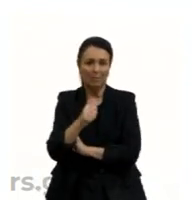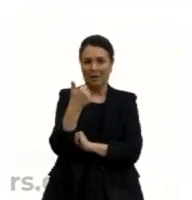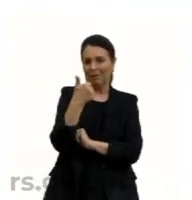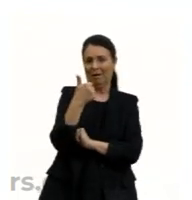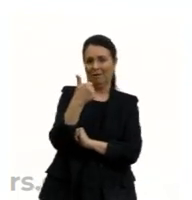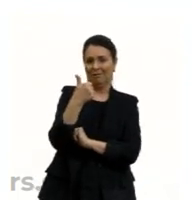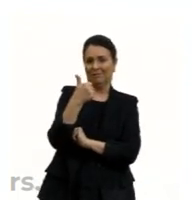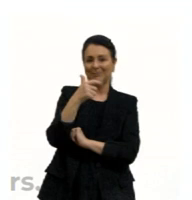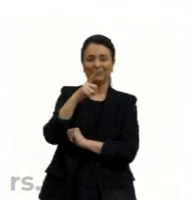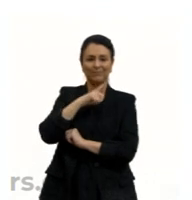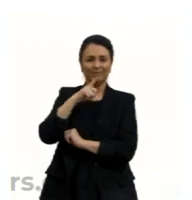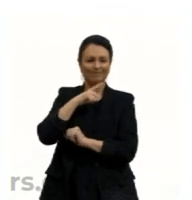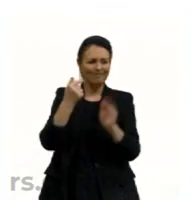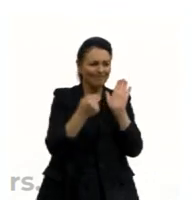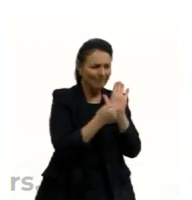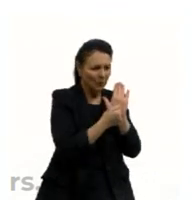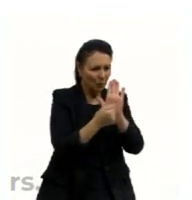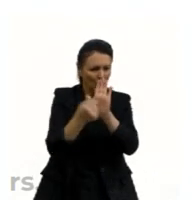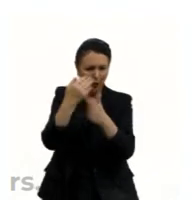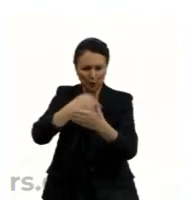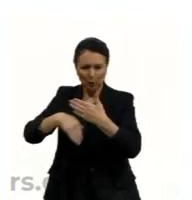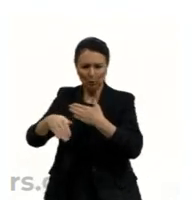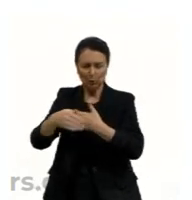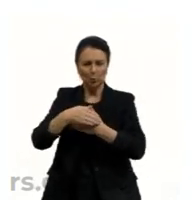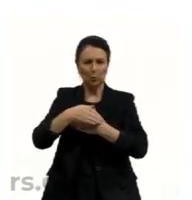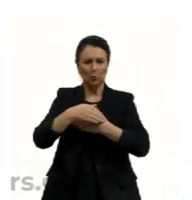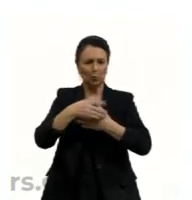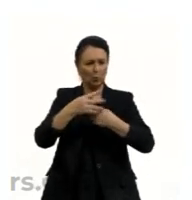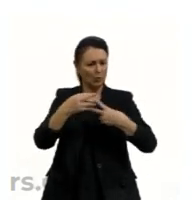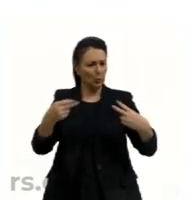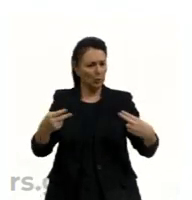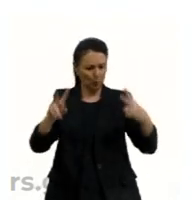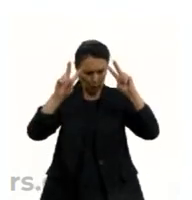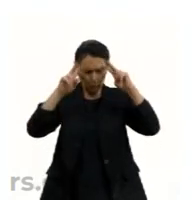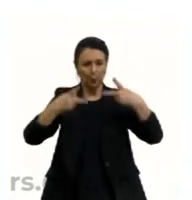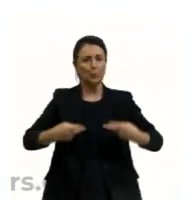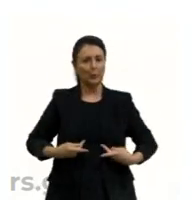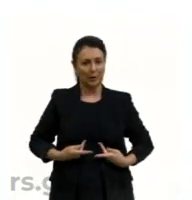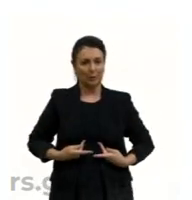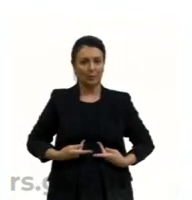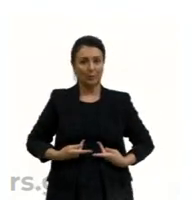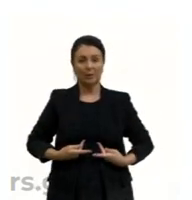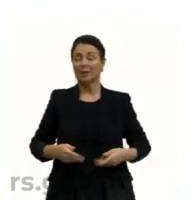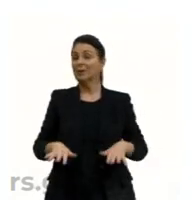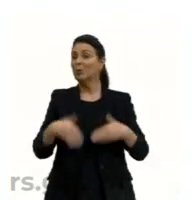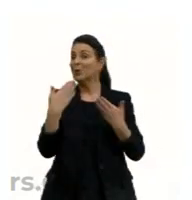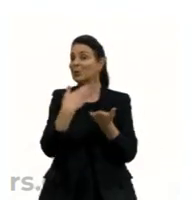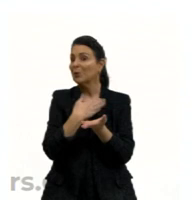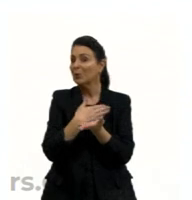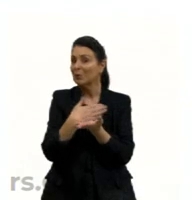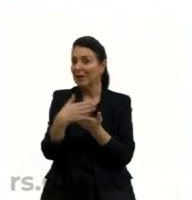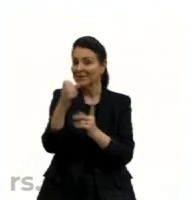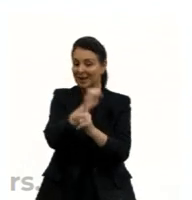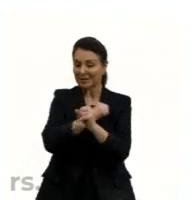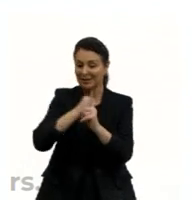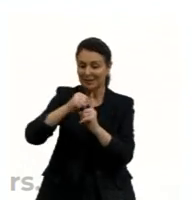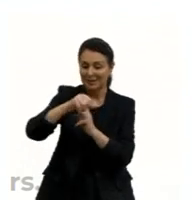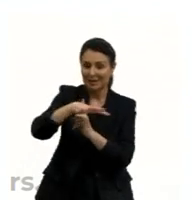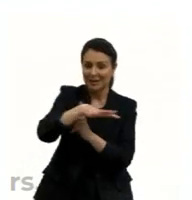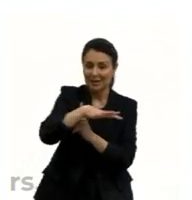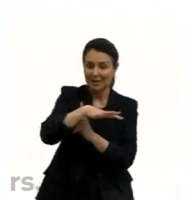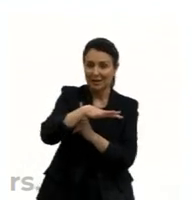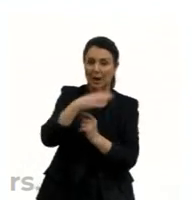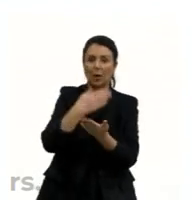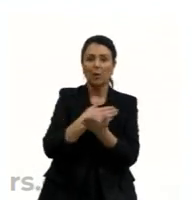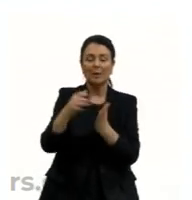contemple todas essas questões humanas do ser humano. Quando é que surge a sociologia? A sociologia surge a partir